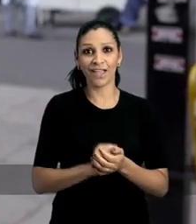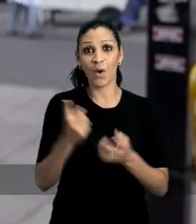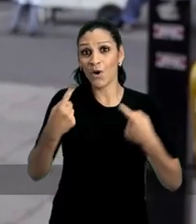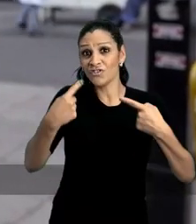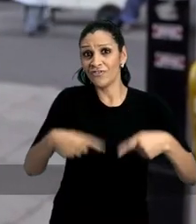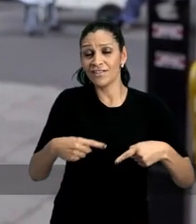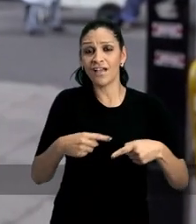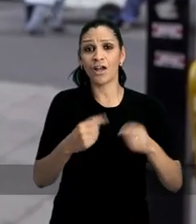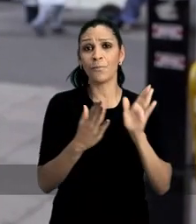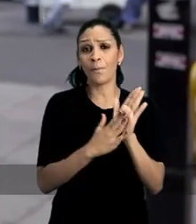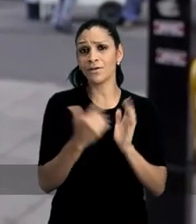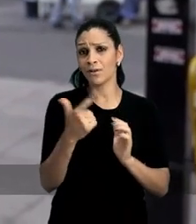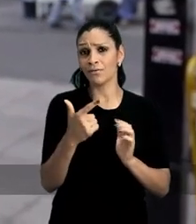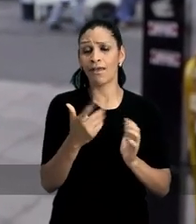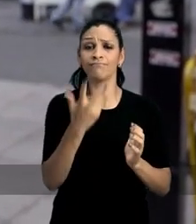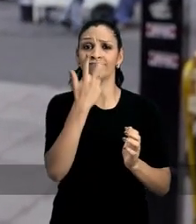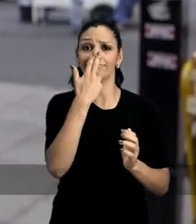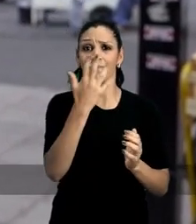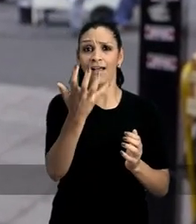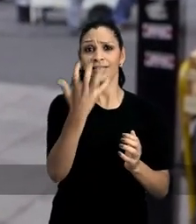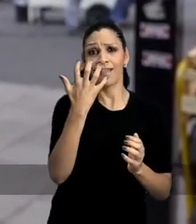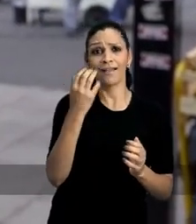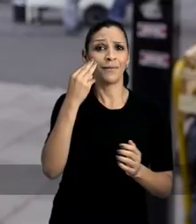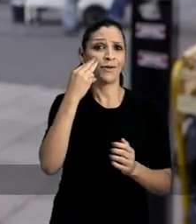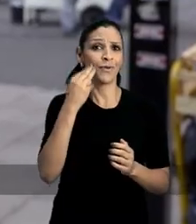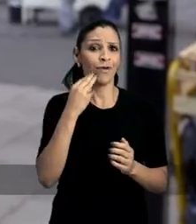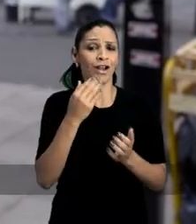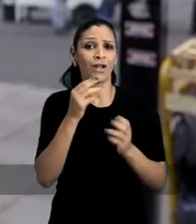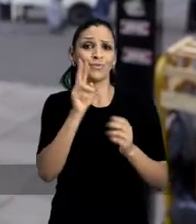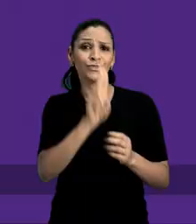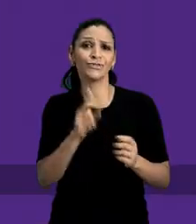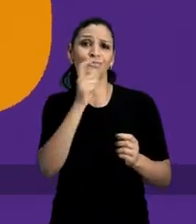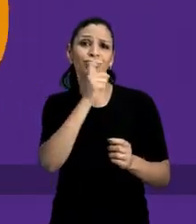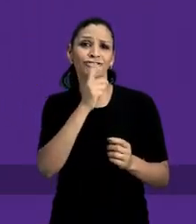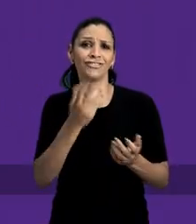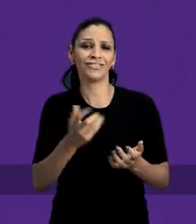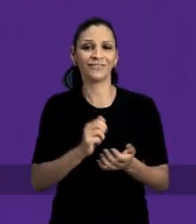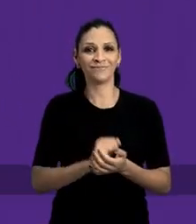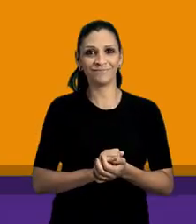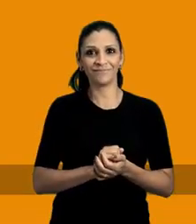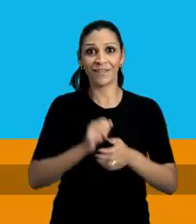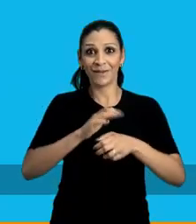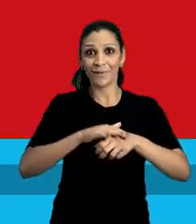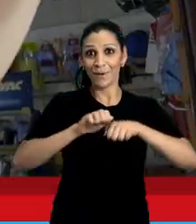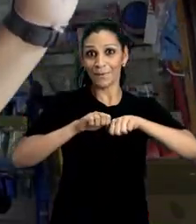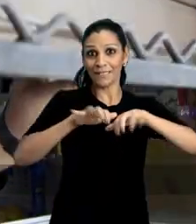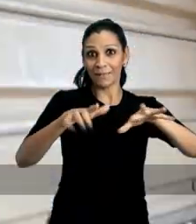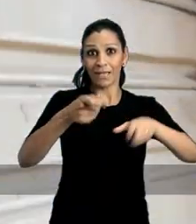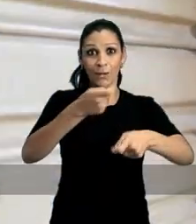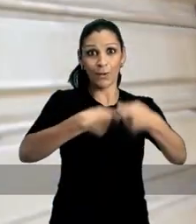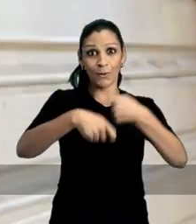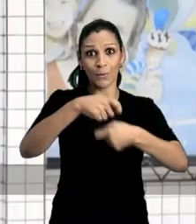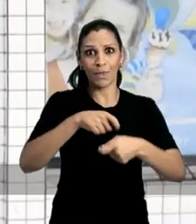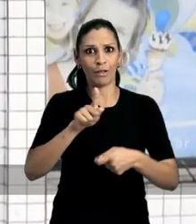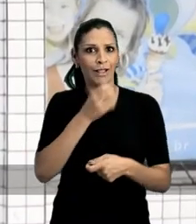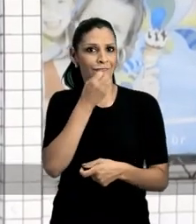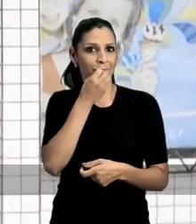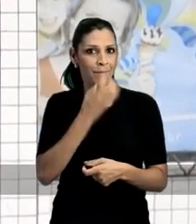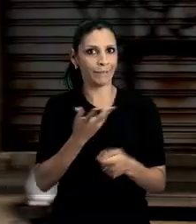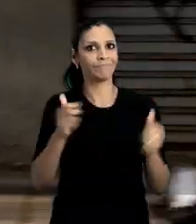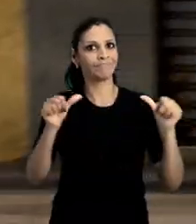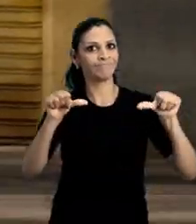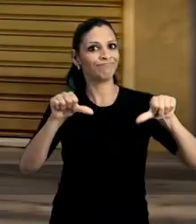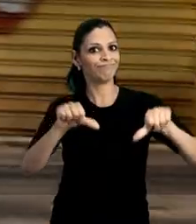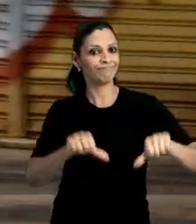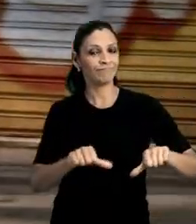adversários, como não tem propostas, atacam a Manu com base nas mentiras. Com a pandemia, a economia que já não